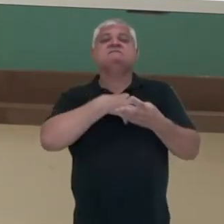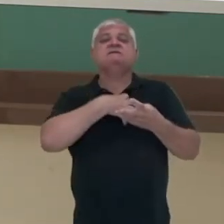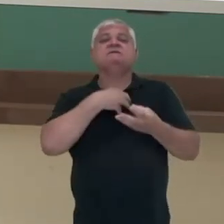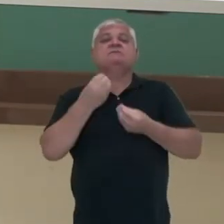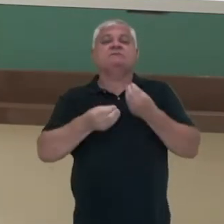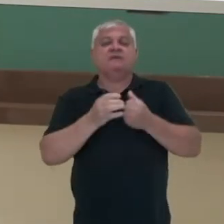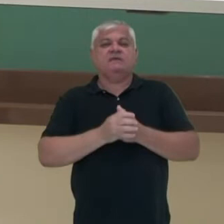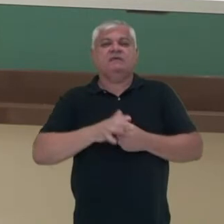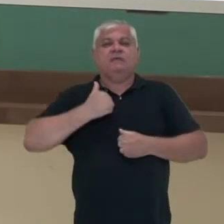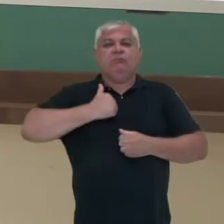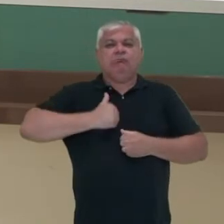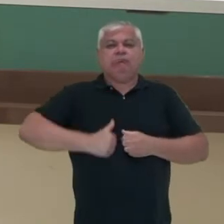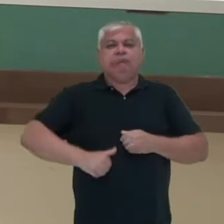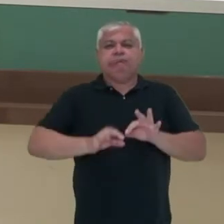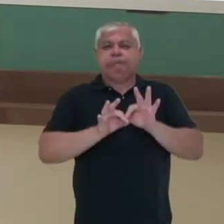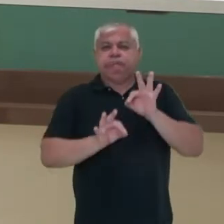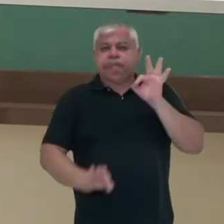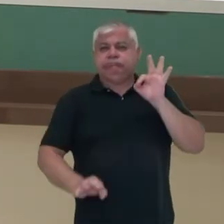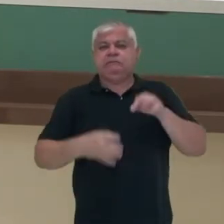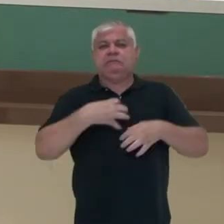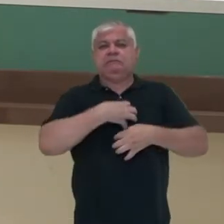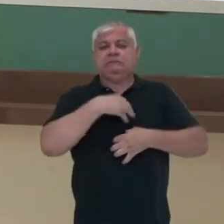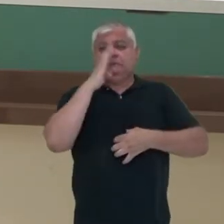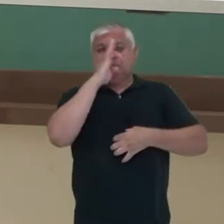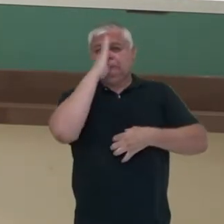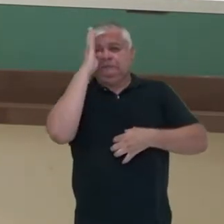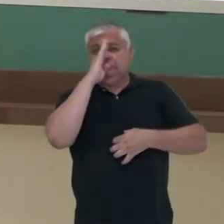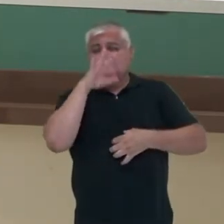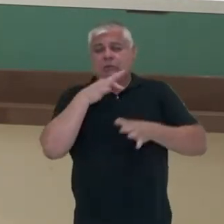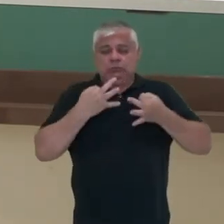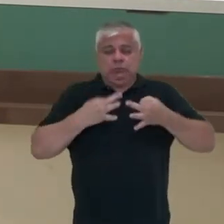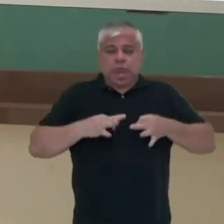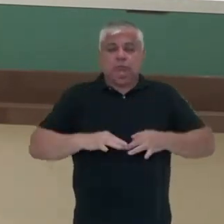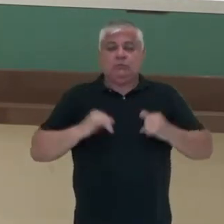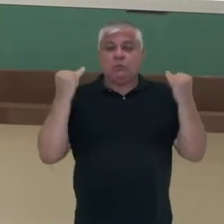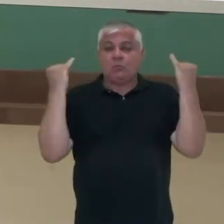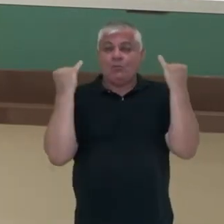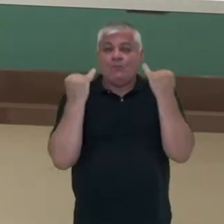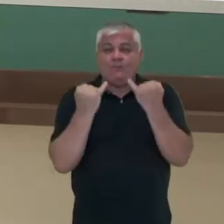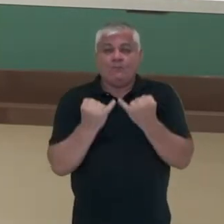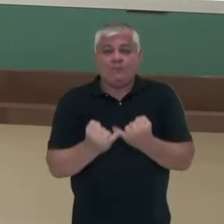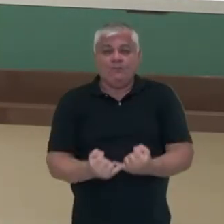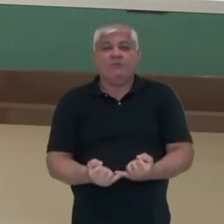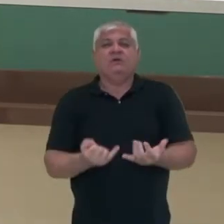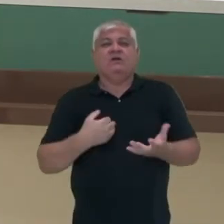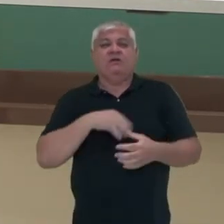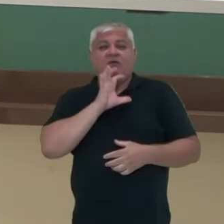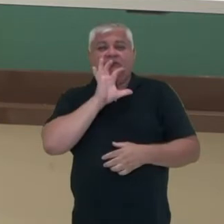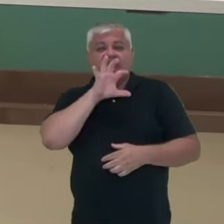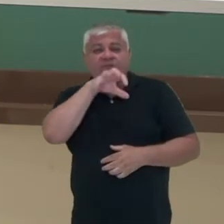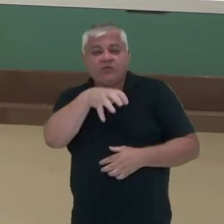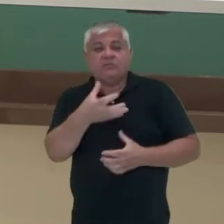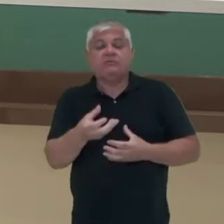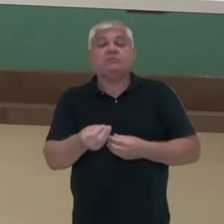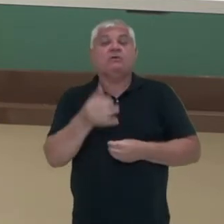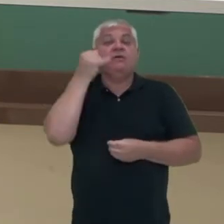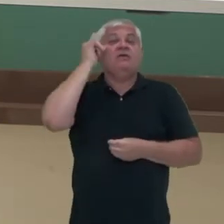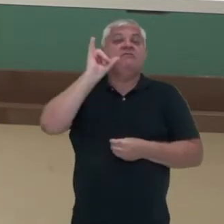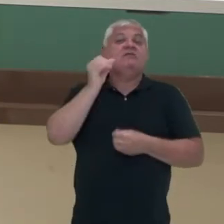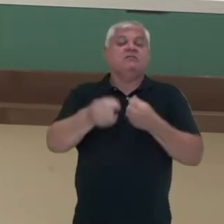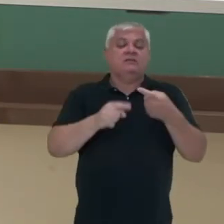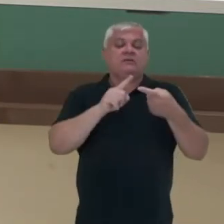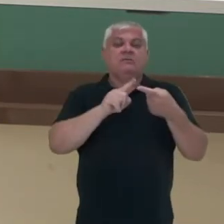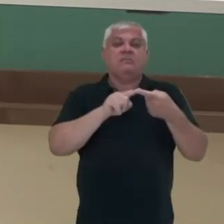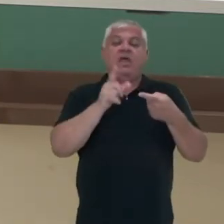apresenta, diarreia, mal-estar, cólica, perda de peso, vômito, diarreia, a prevenção é a